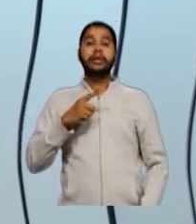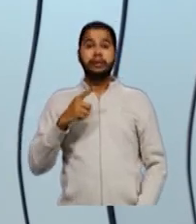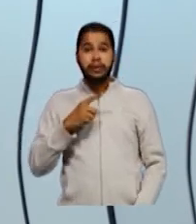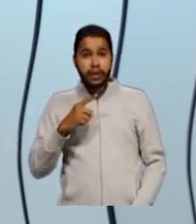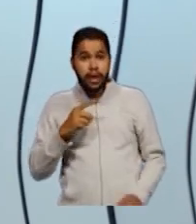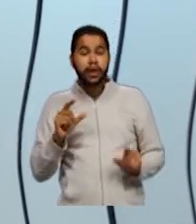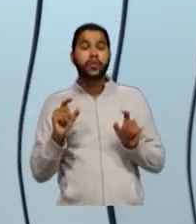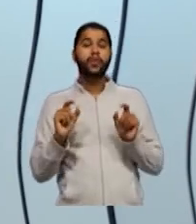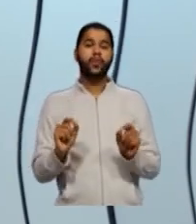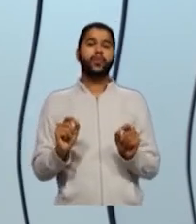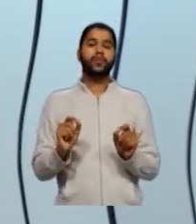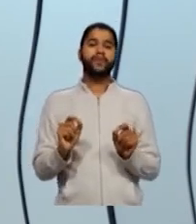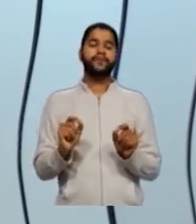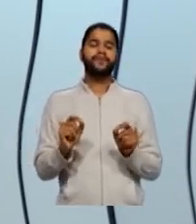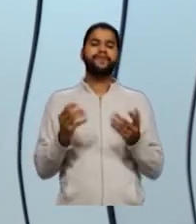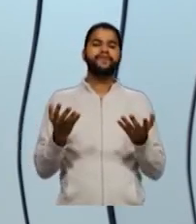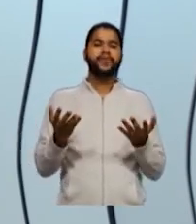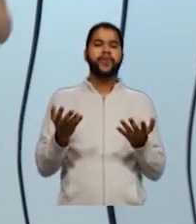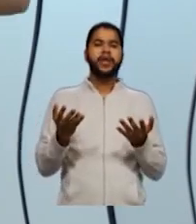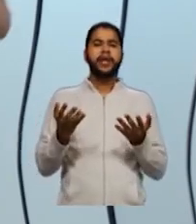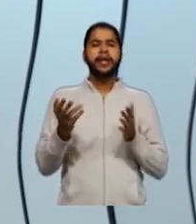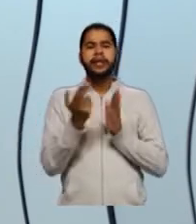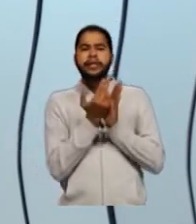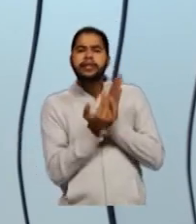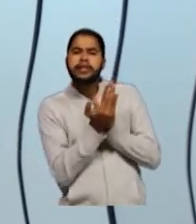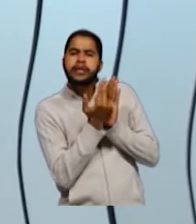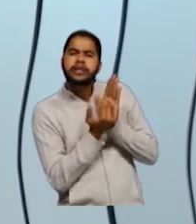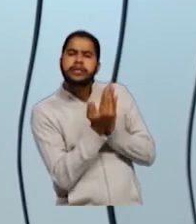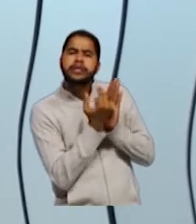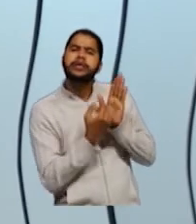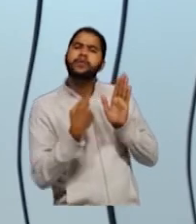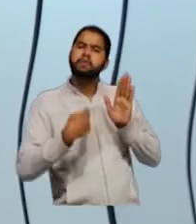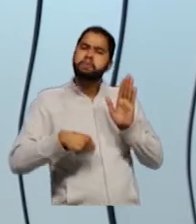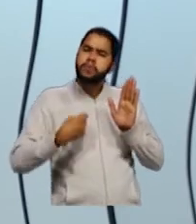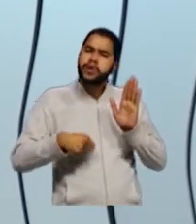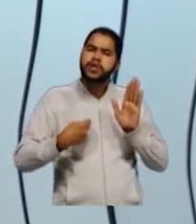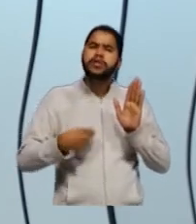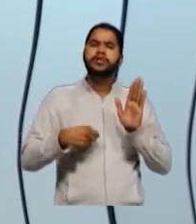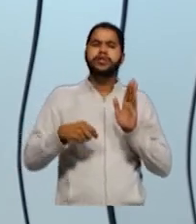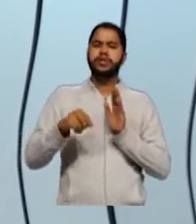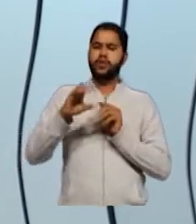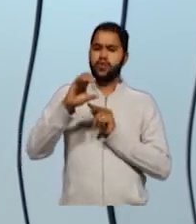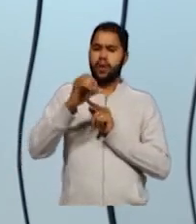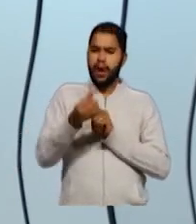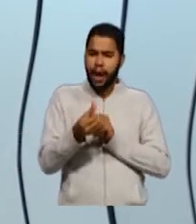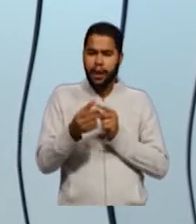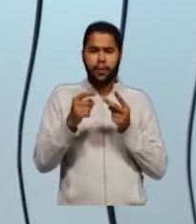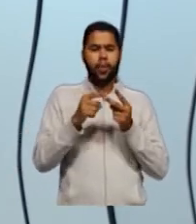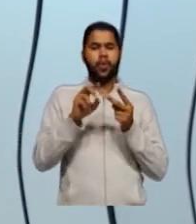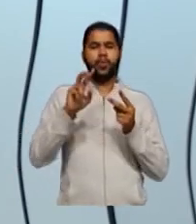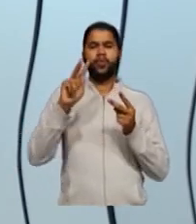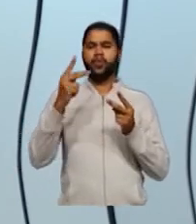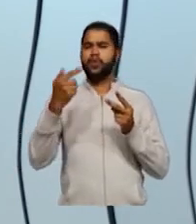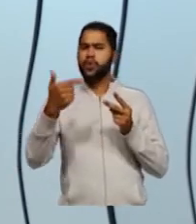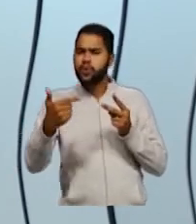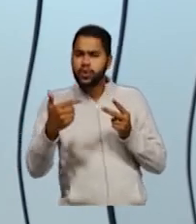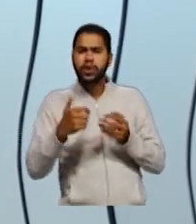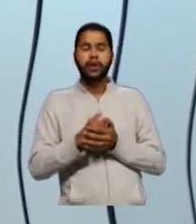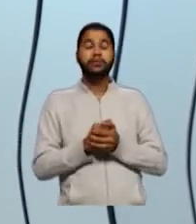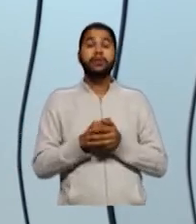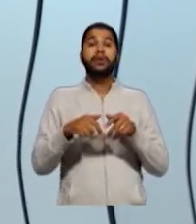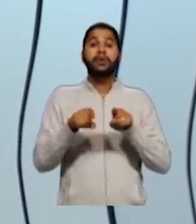esses desenhos, né? Que eu preciso identificar ali carbono, hidrogênio, tudo certinho.